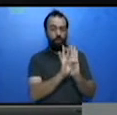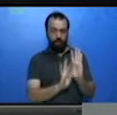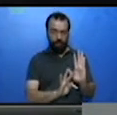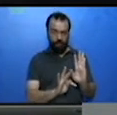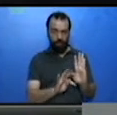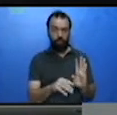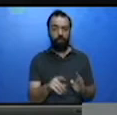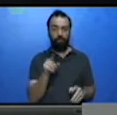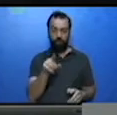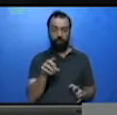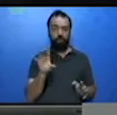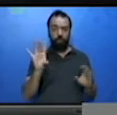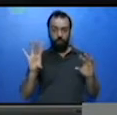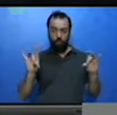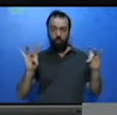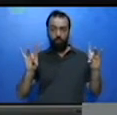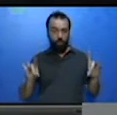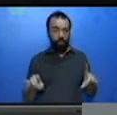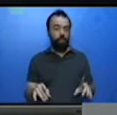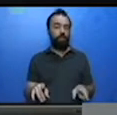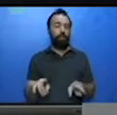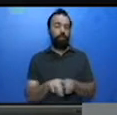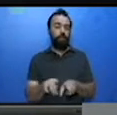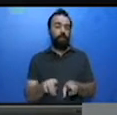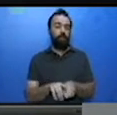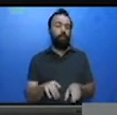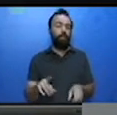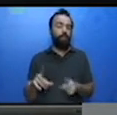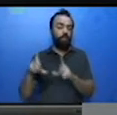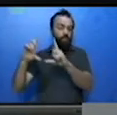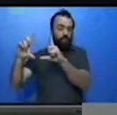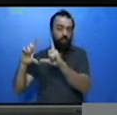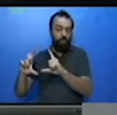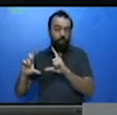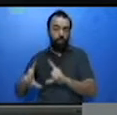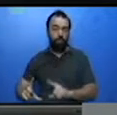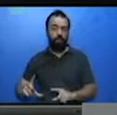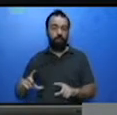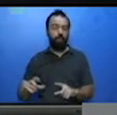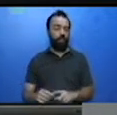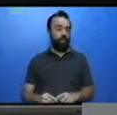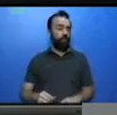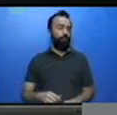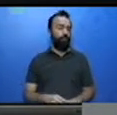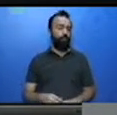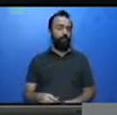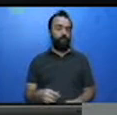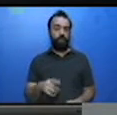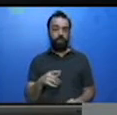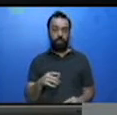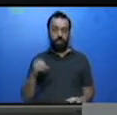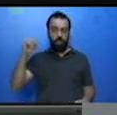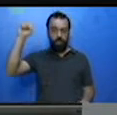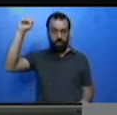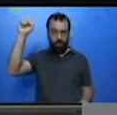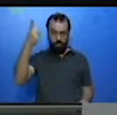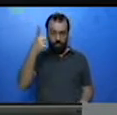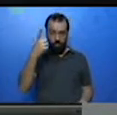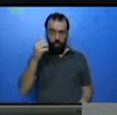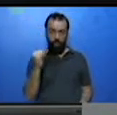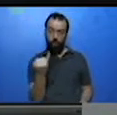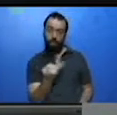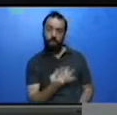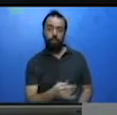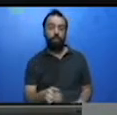as figuras aqui indicando a quantidade de sol e rega. Para a questão